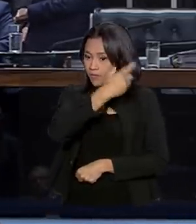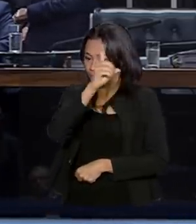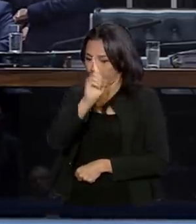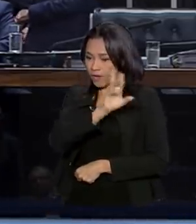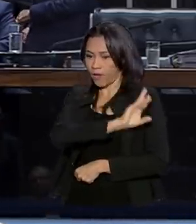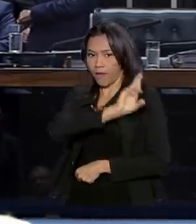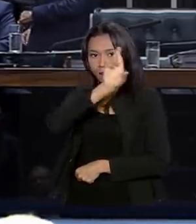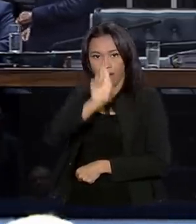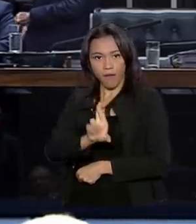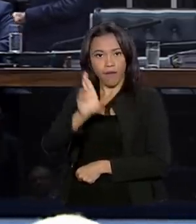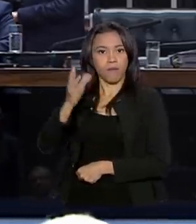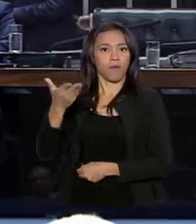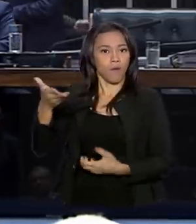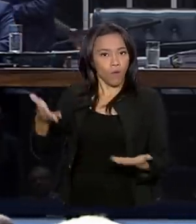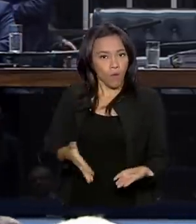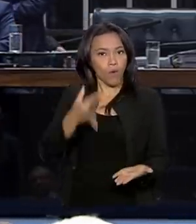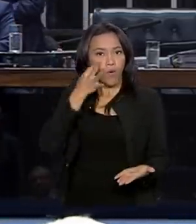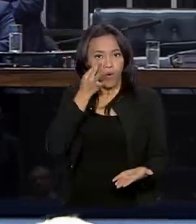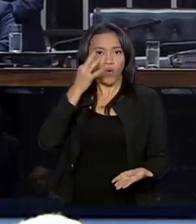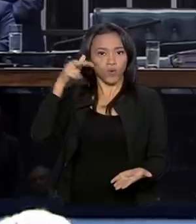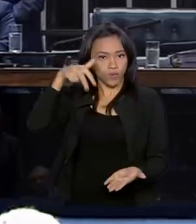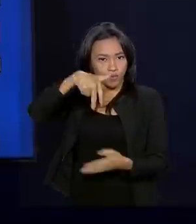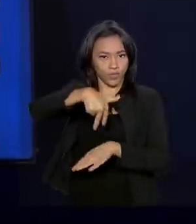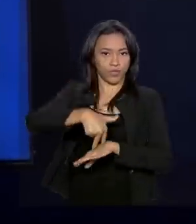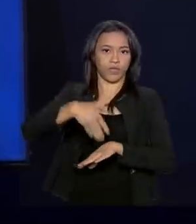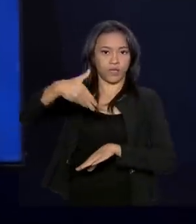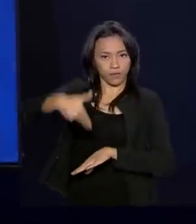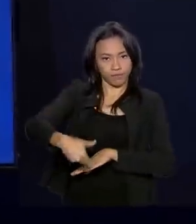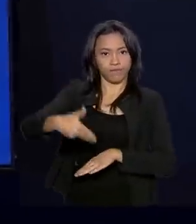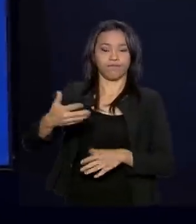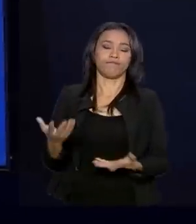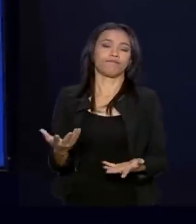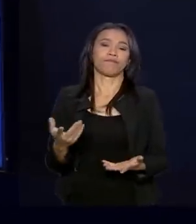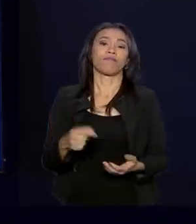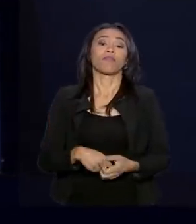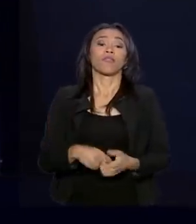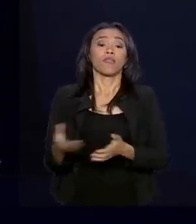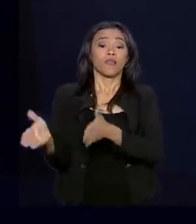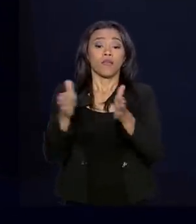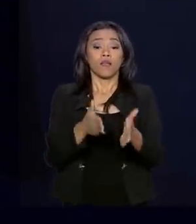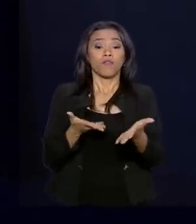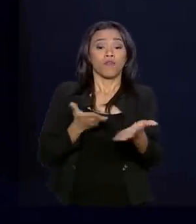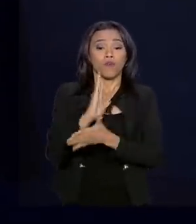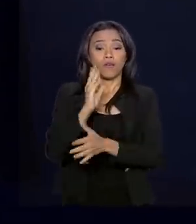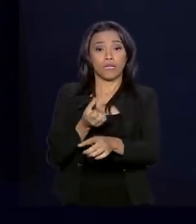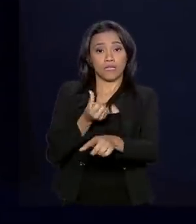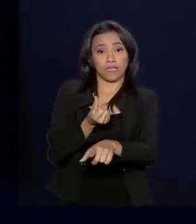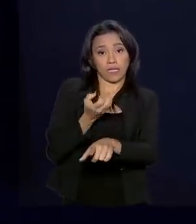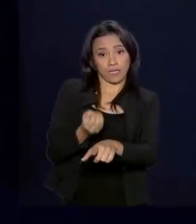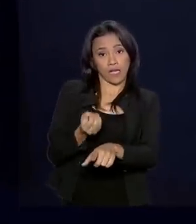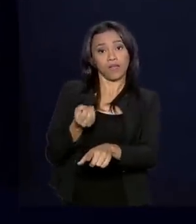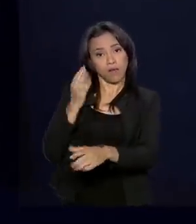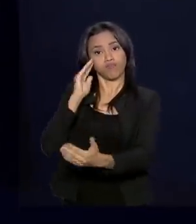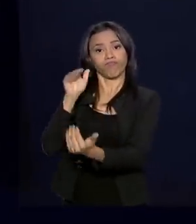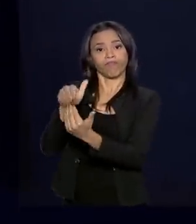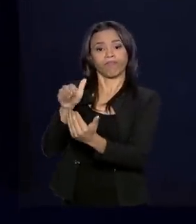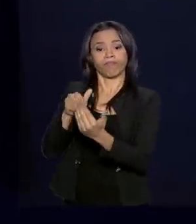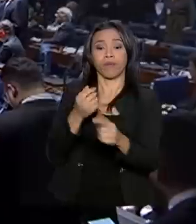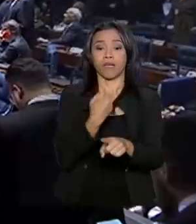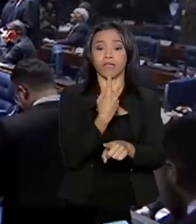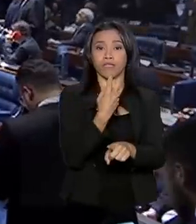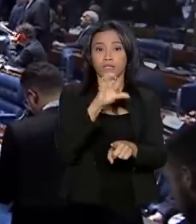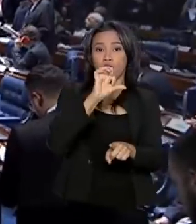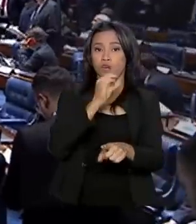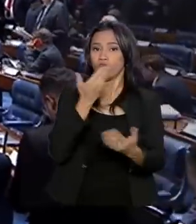aqui no Senado Federal como ministro de Estado. A reforma foi aprovada com 60 votos favoráveis e 19 contrários,